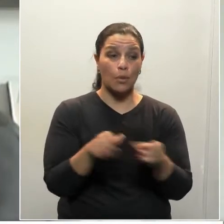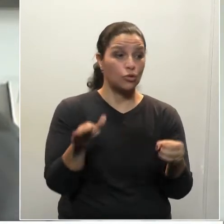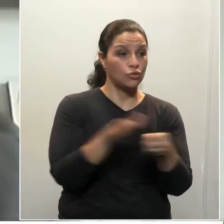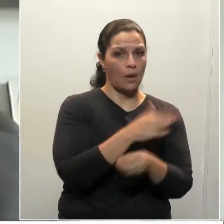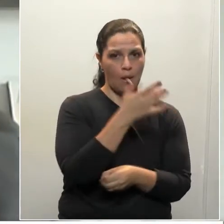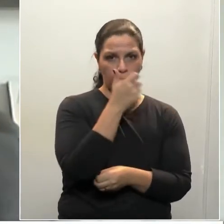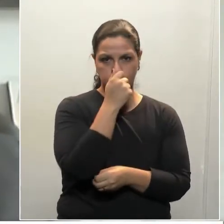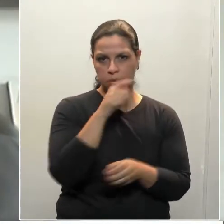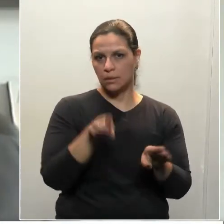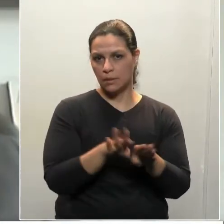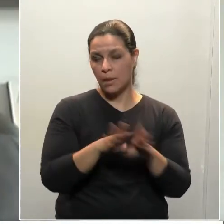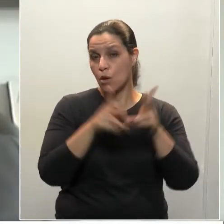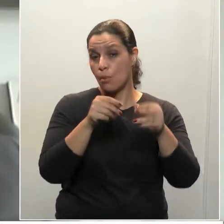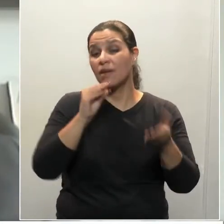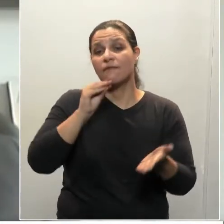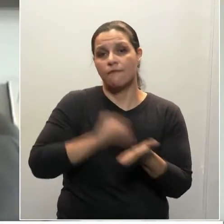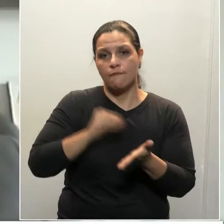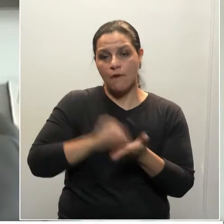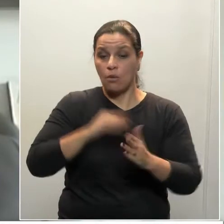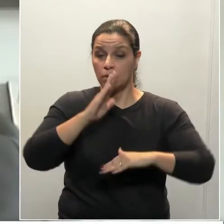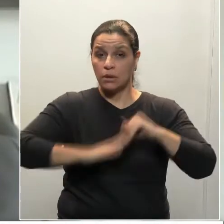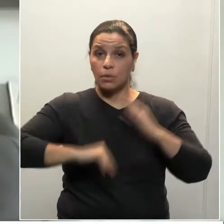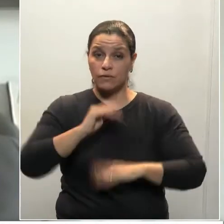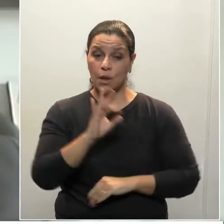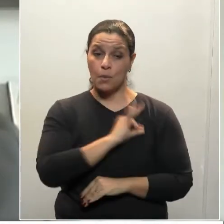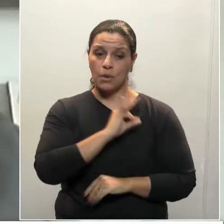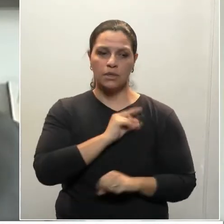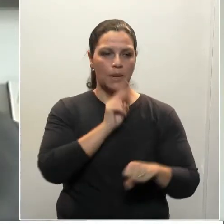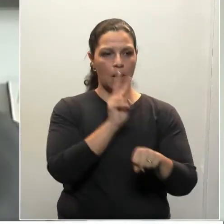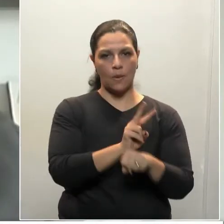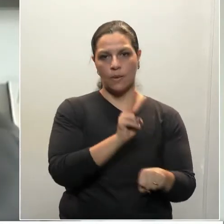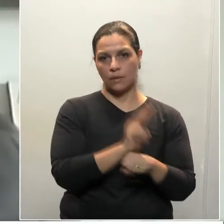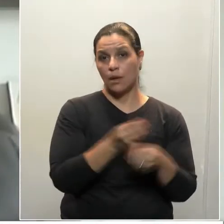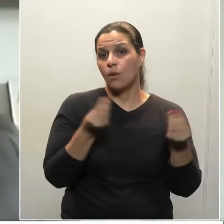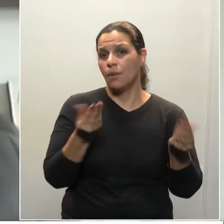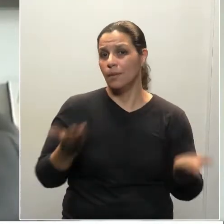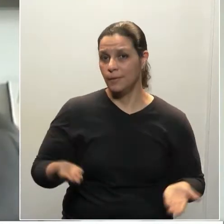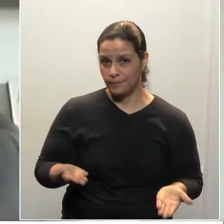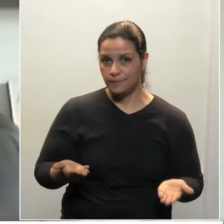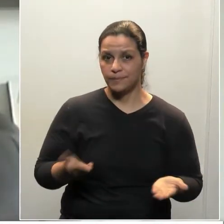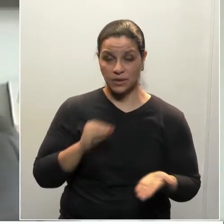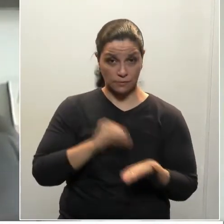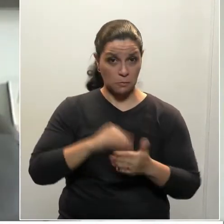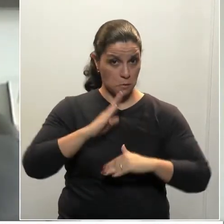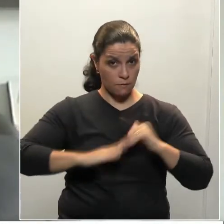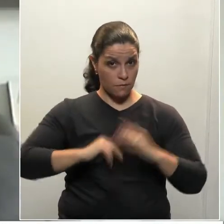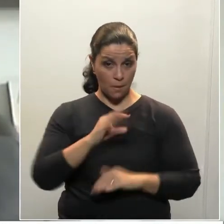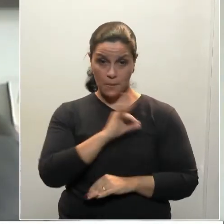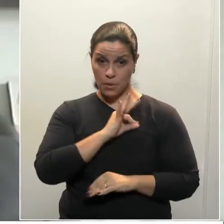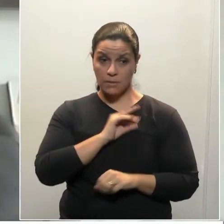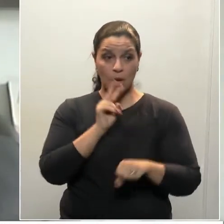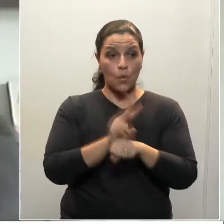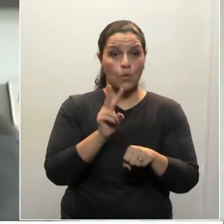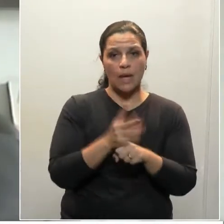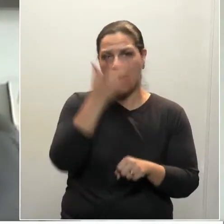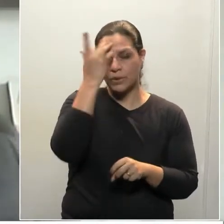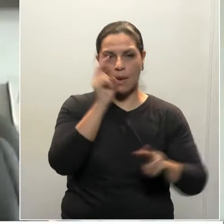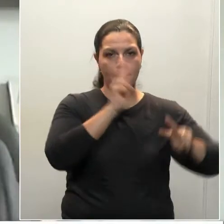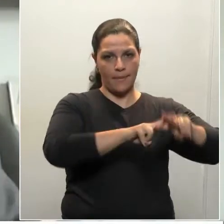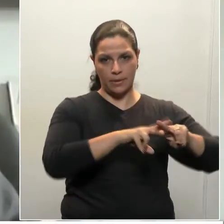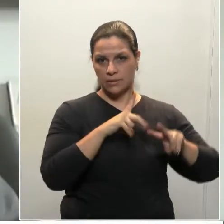com esse déficit que nós temos de policiais penais, porque não vai ter como cuidá-los. Então, eu quero fazer essas duas referências,